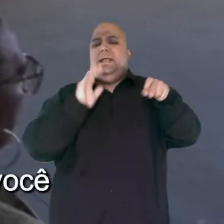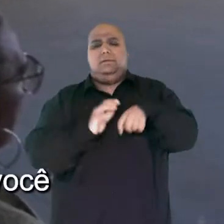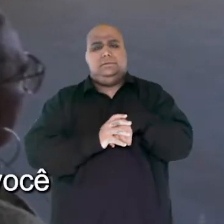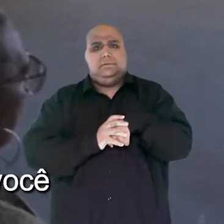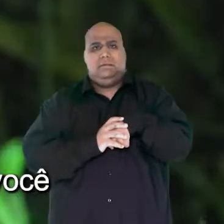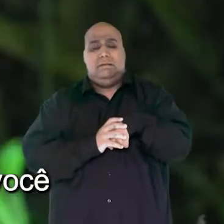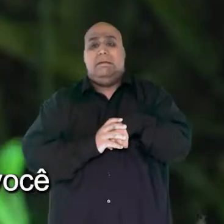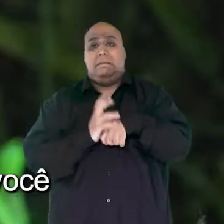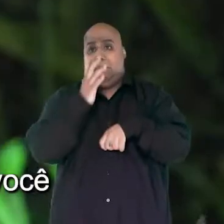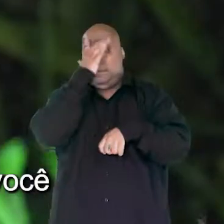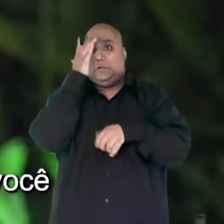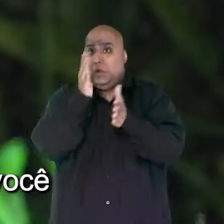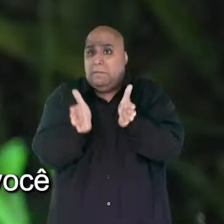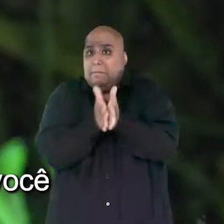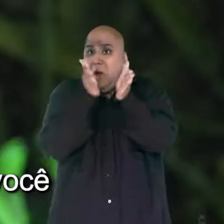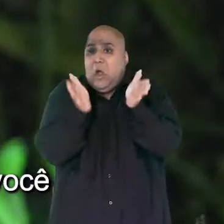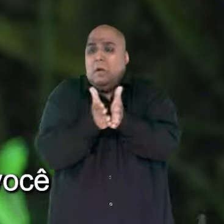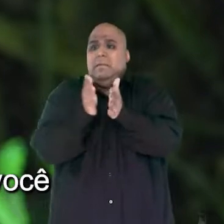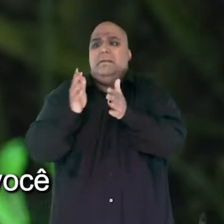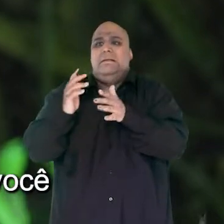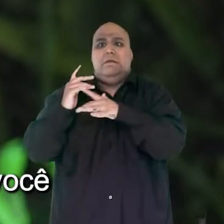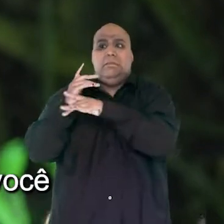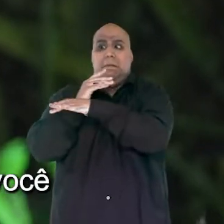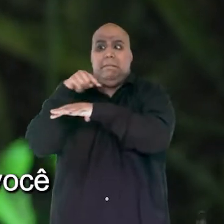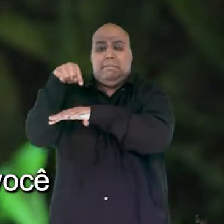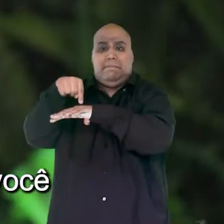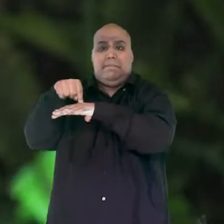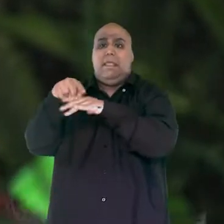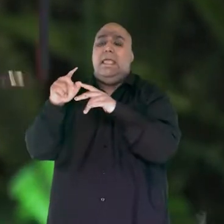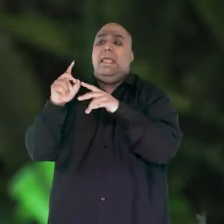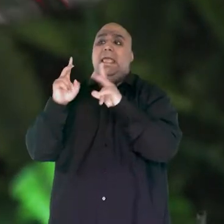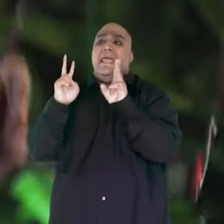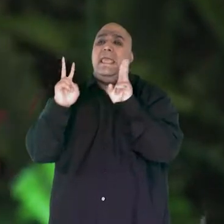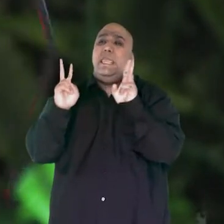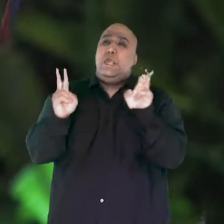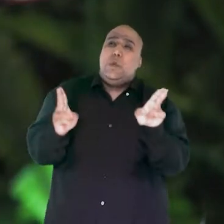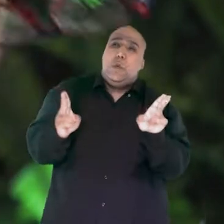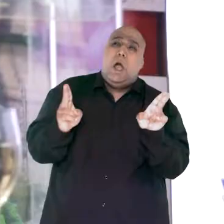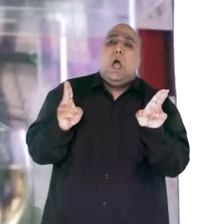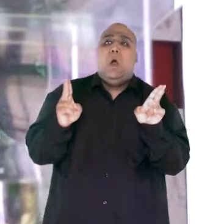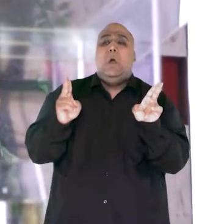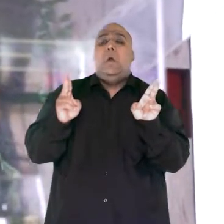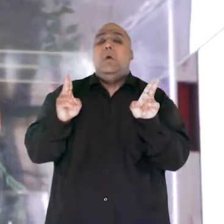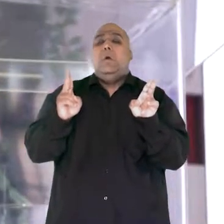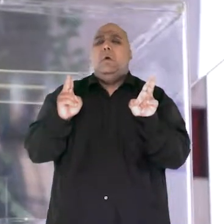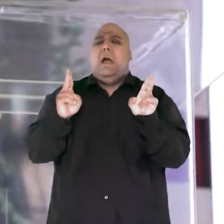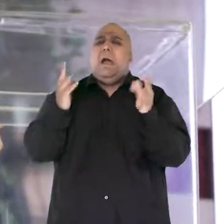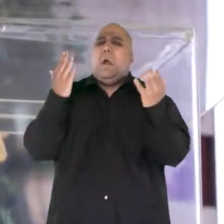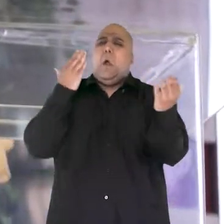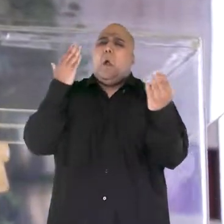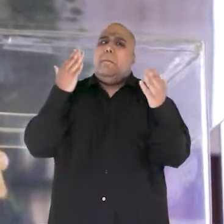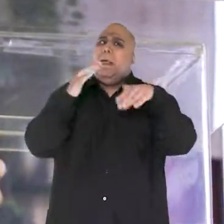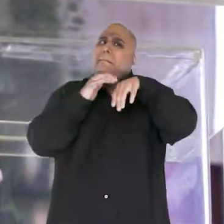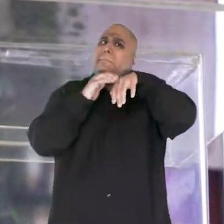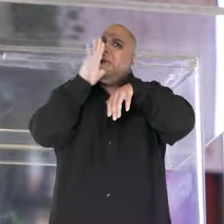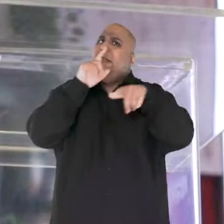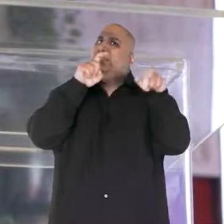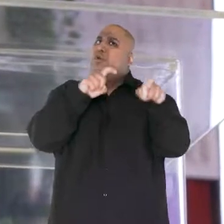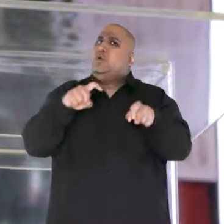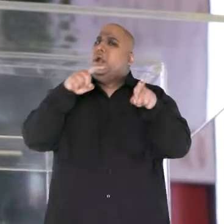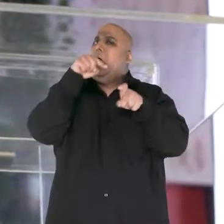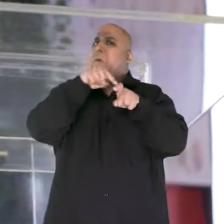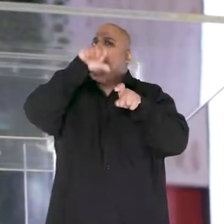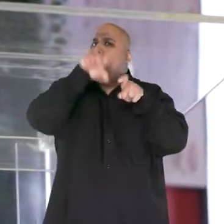É possível que embolsões de pobreza na zona urbana se encontrem tanto quanto ou pior que no rural. Mas, na média, é